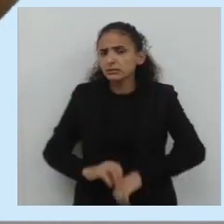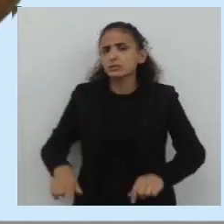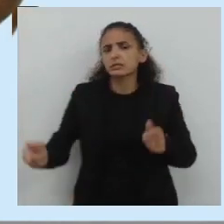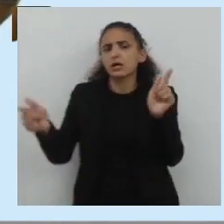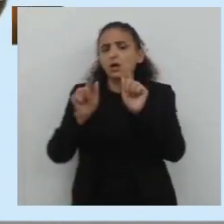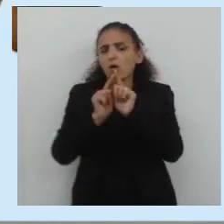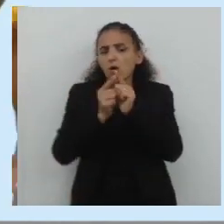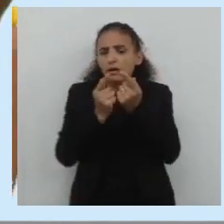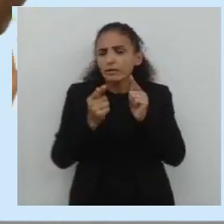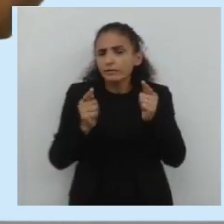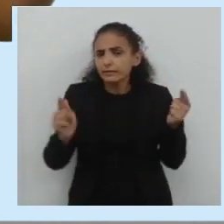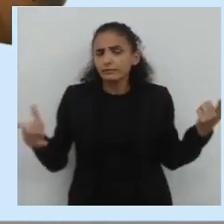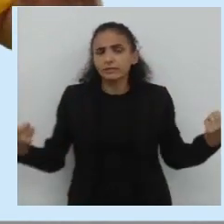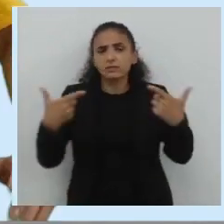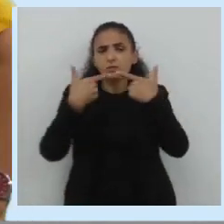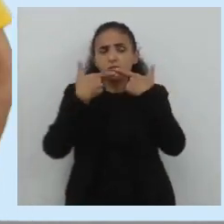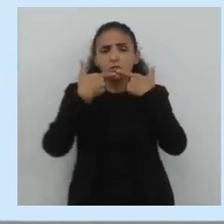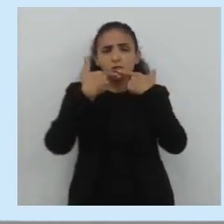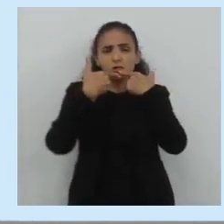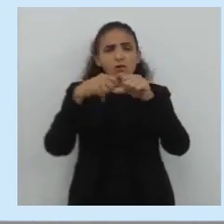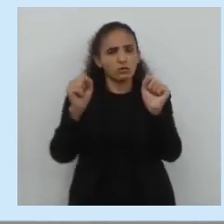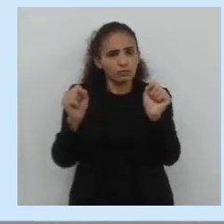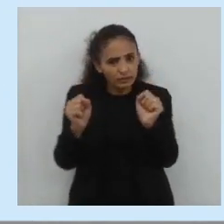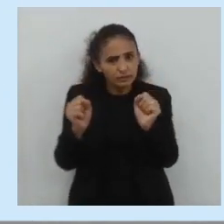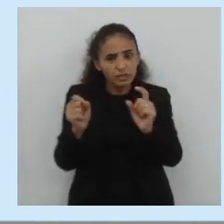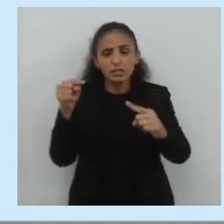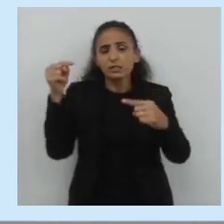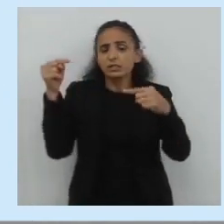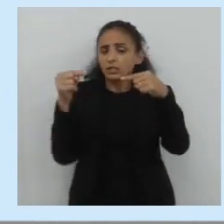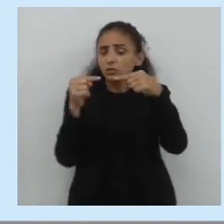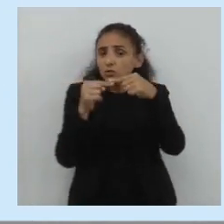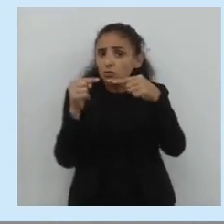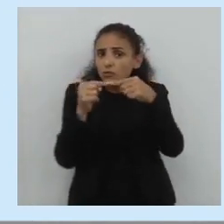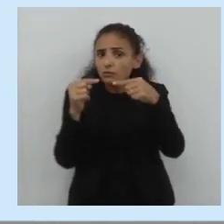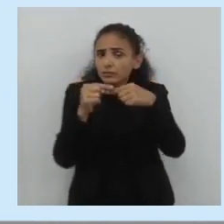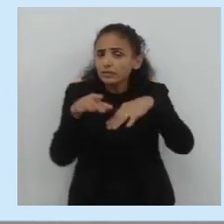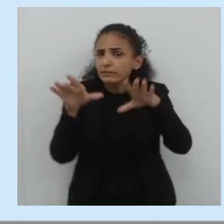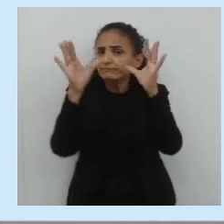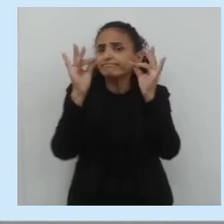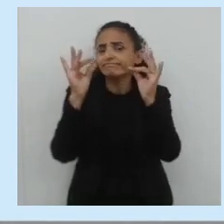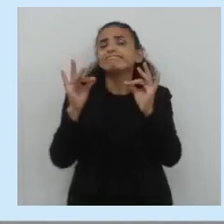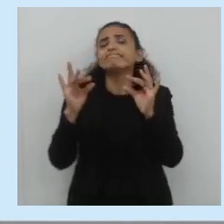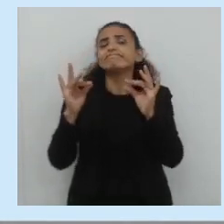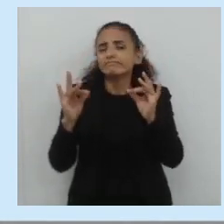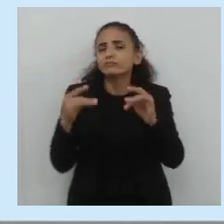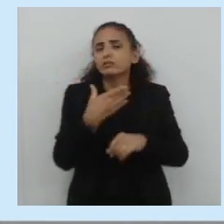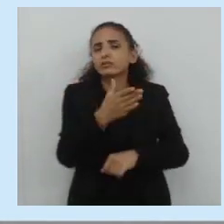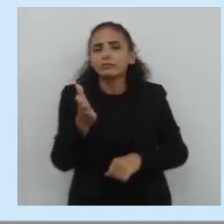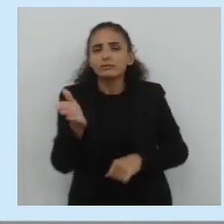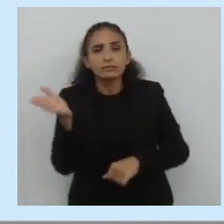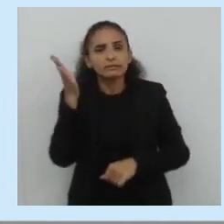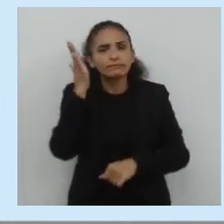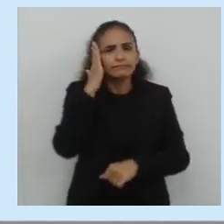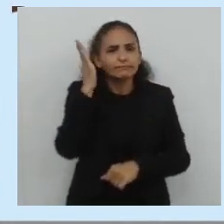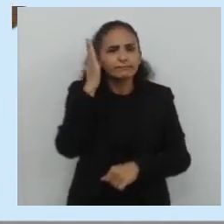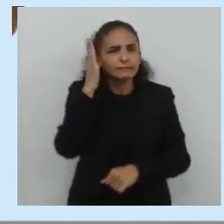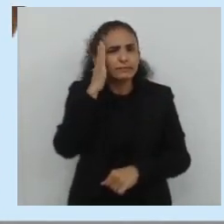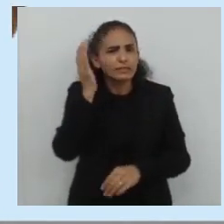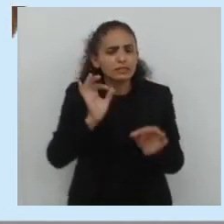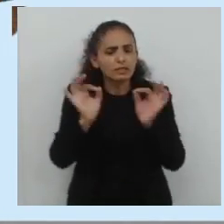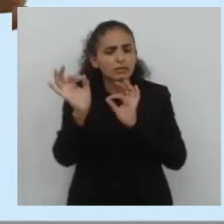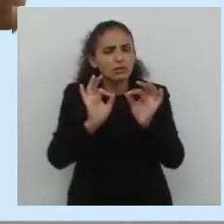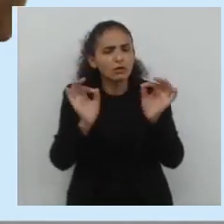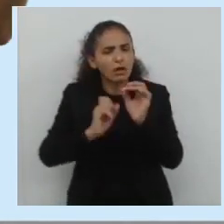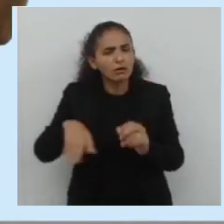gramatical, linguística, e a coerência vai dar a ideia maior, certo? Diz respeito